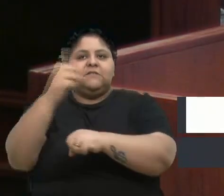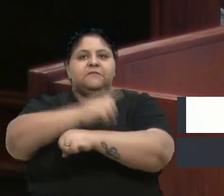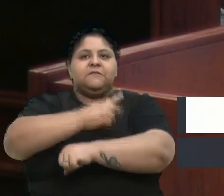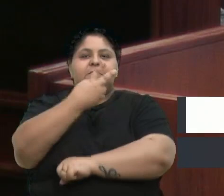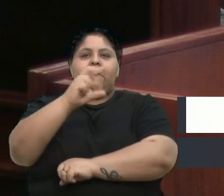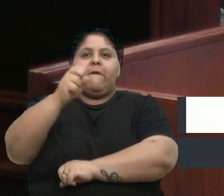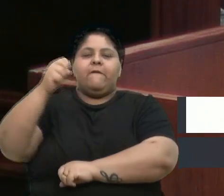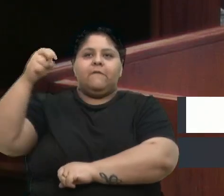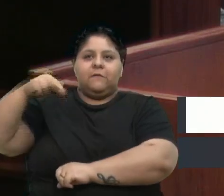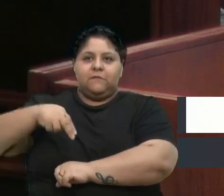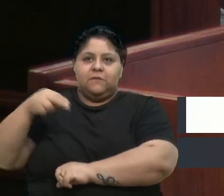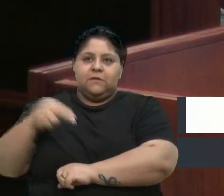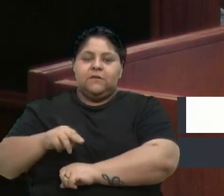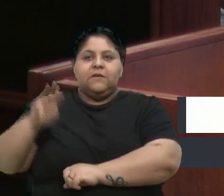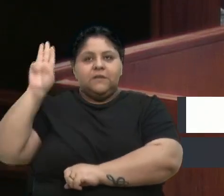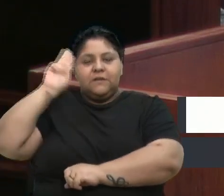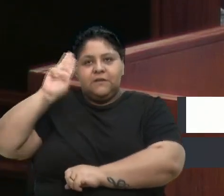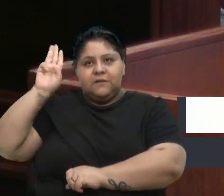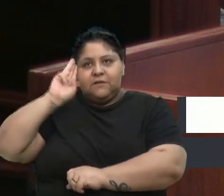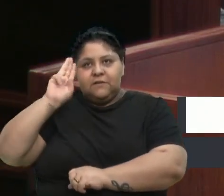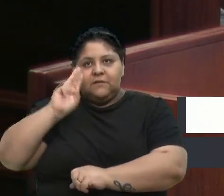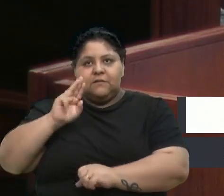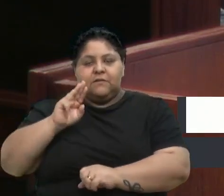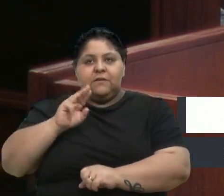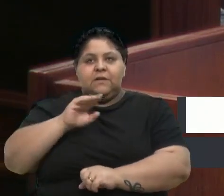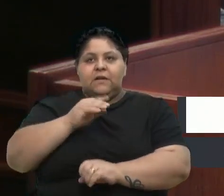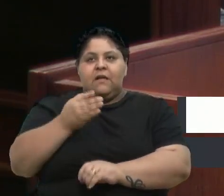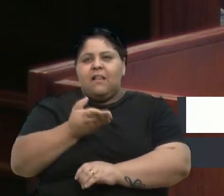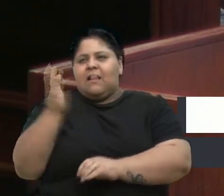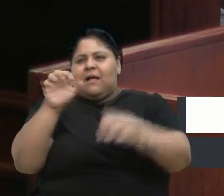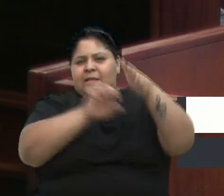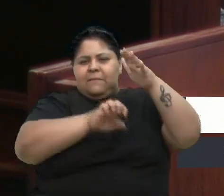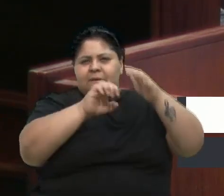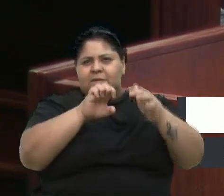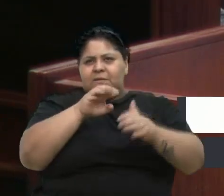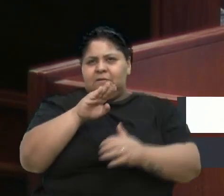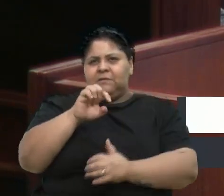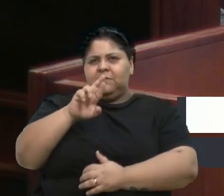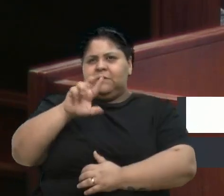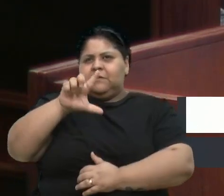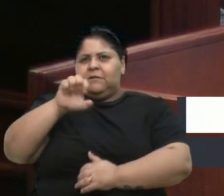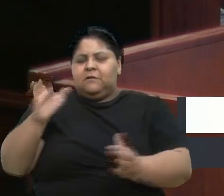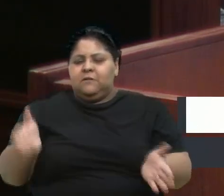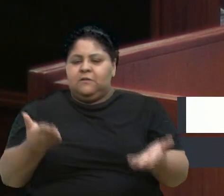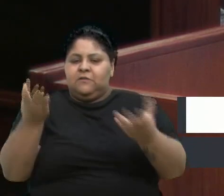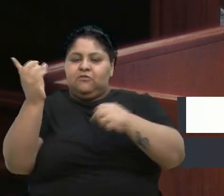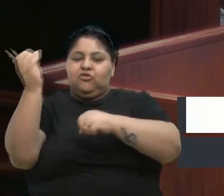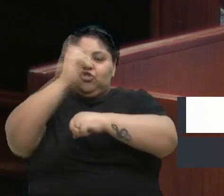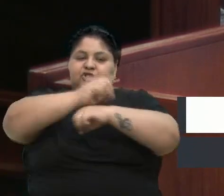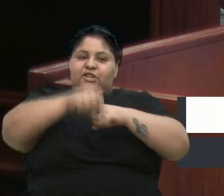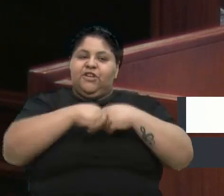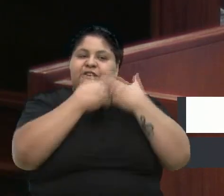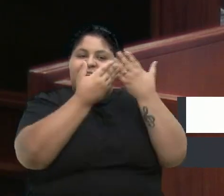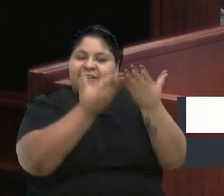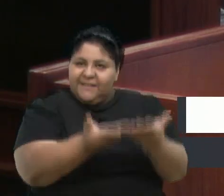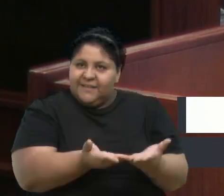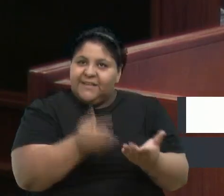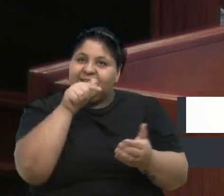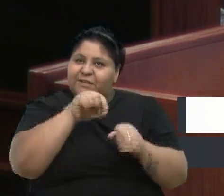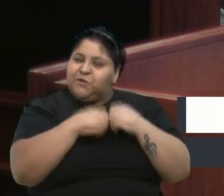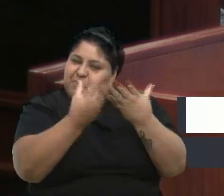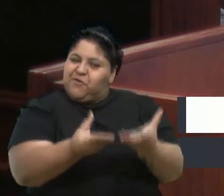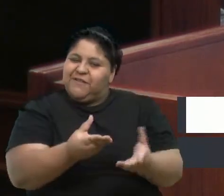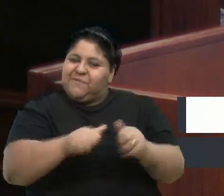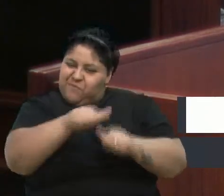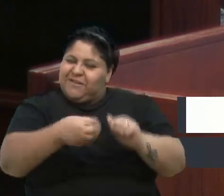novembro, em terça-feira, no Pátio Eberle, para celebrar o Dia de Doar. Doar muda vidas.